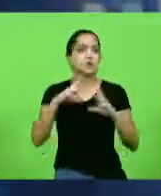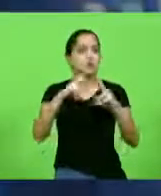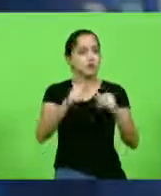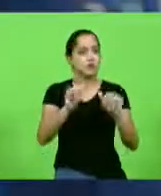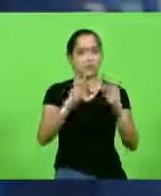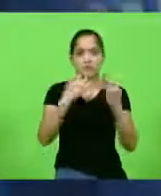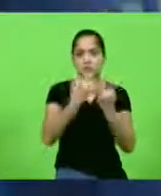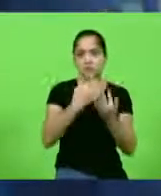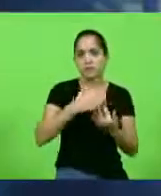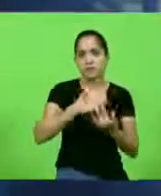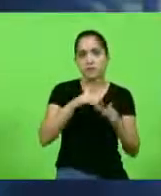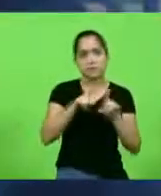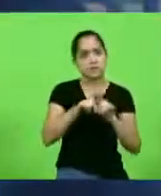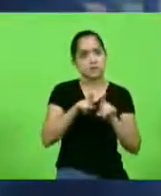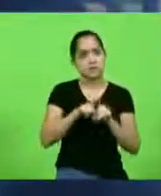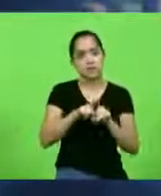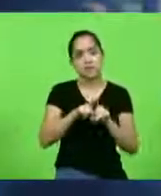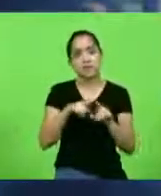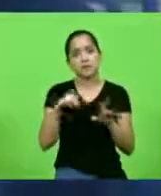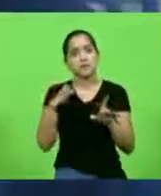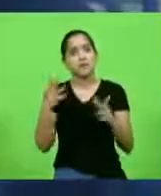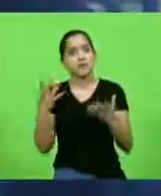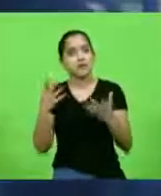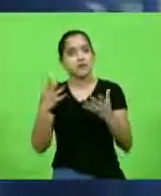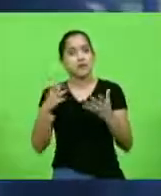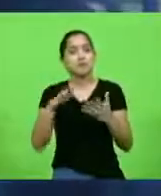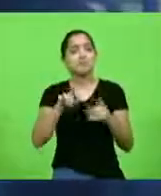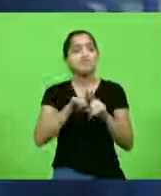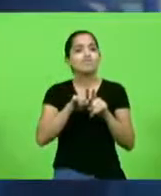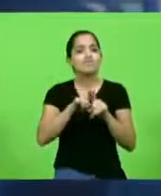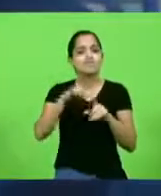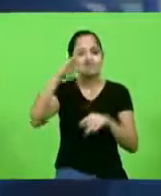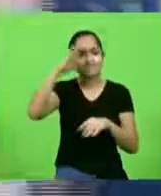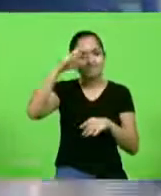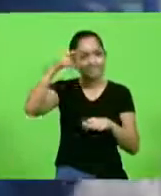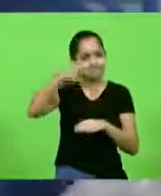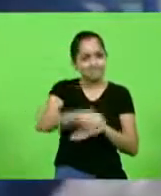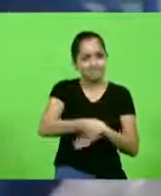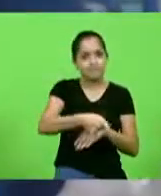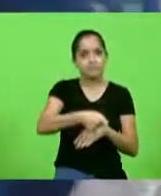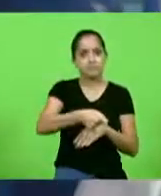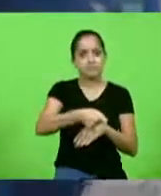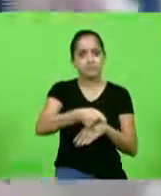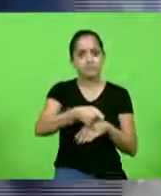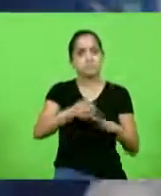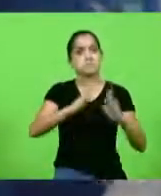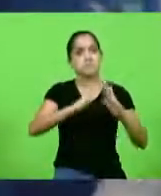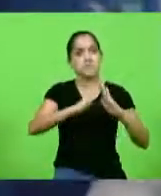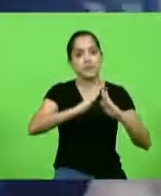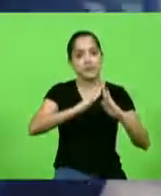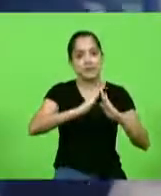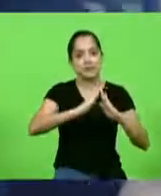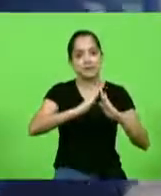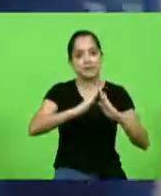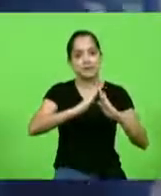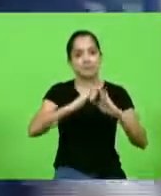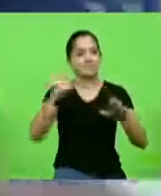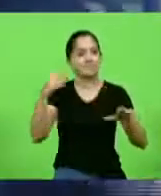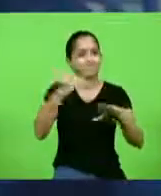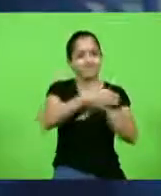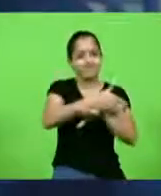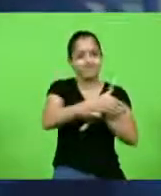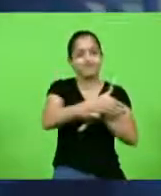família. Os efeitos da ditadura entraram na minha casa, pela porta da frente,